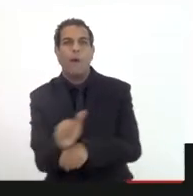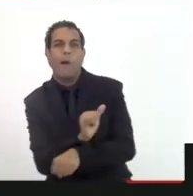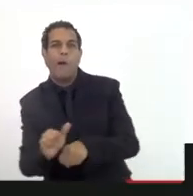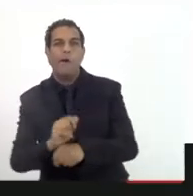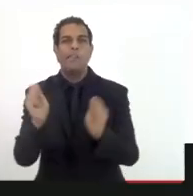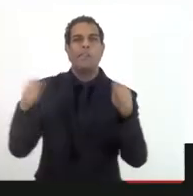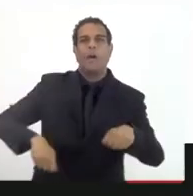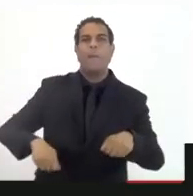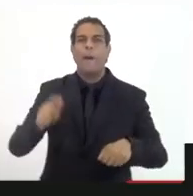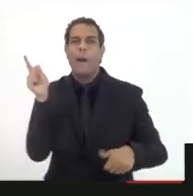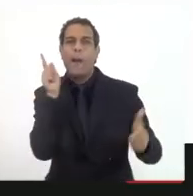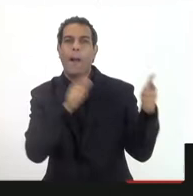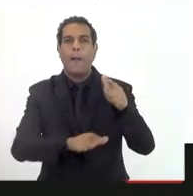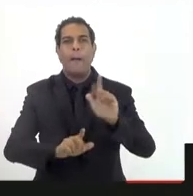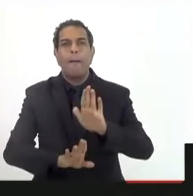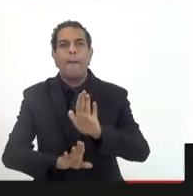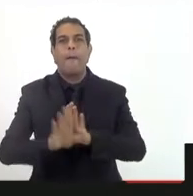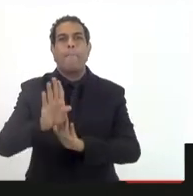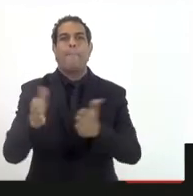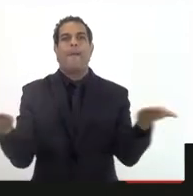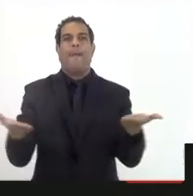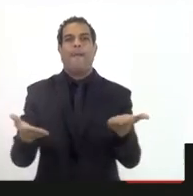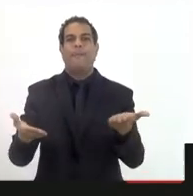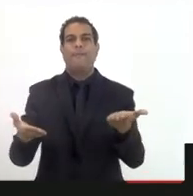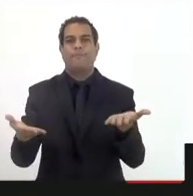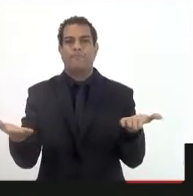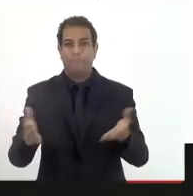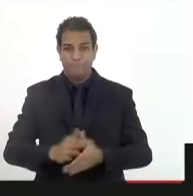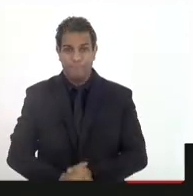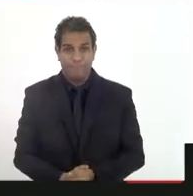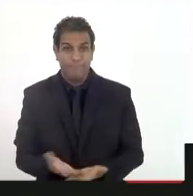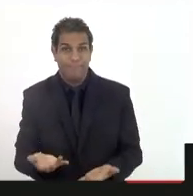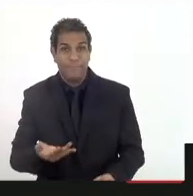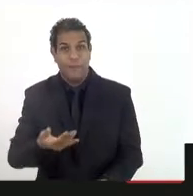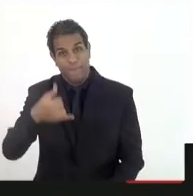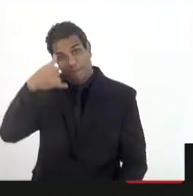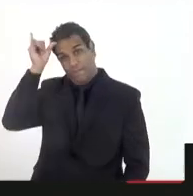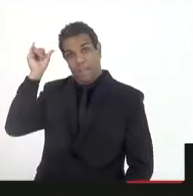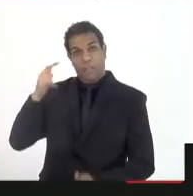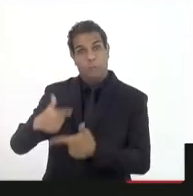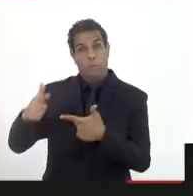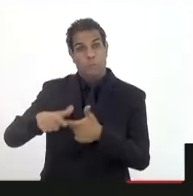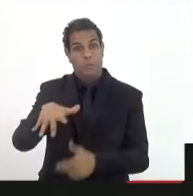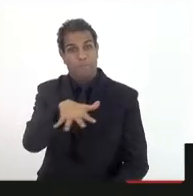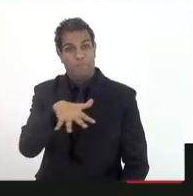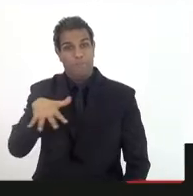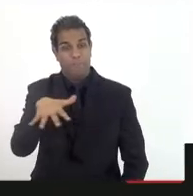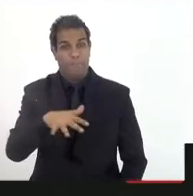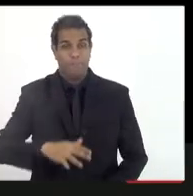que podem sair desse longo ciclo vicioso para invitar no ciclo virtuoso. Pode ir.